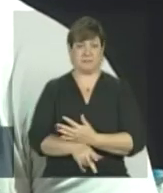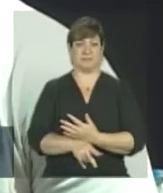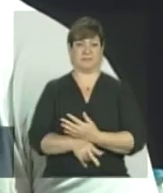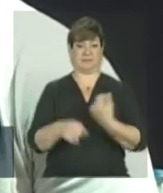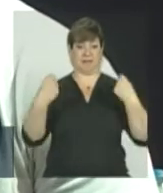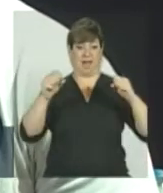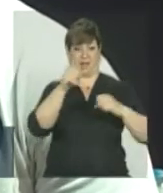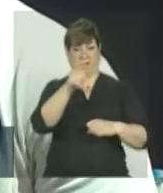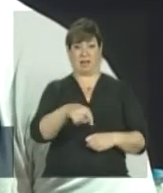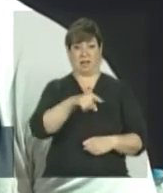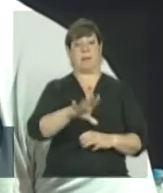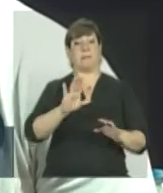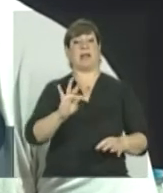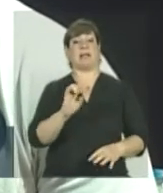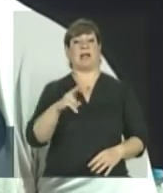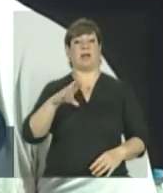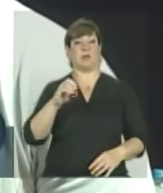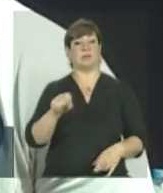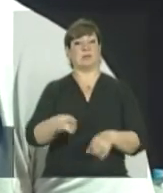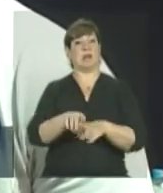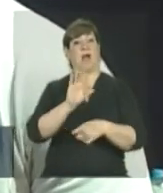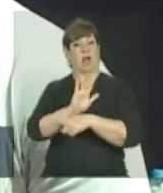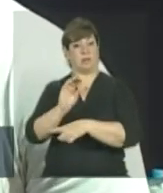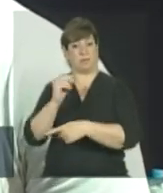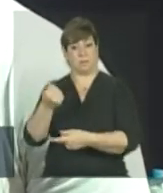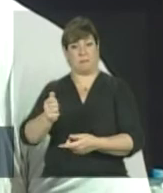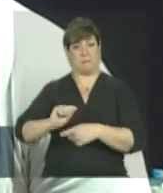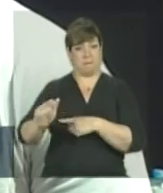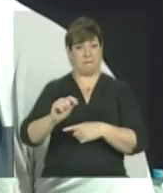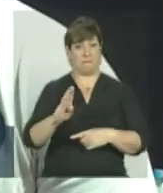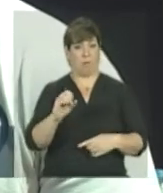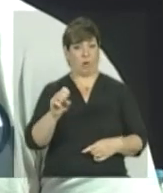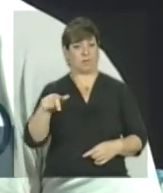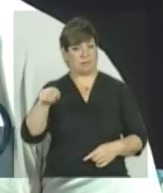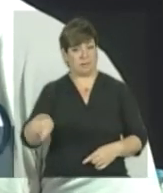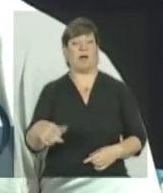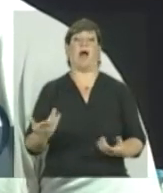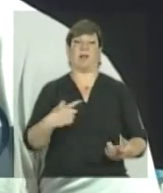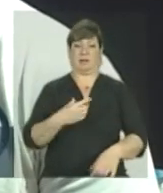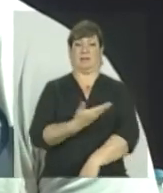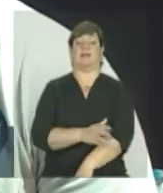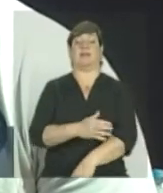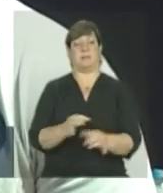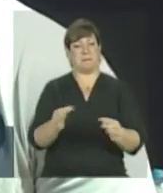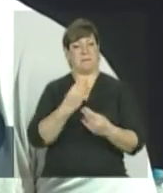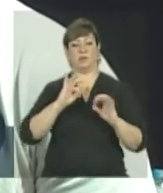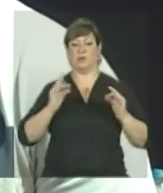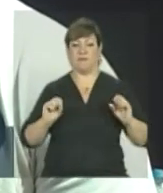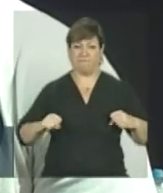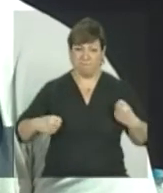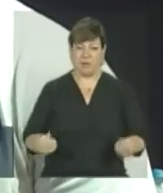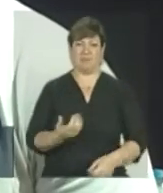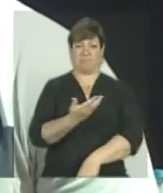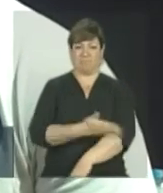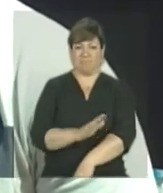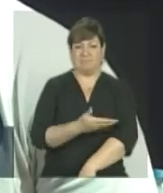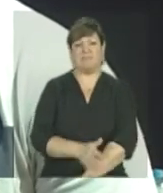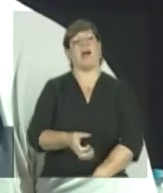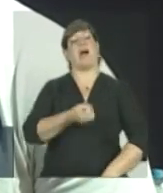do atleta, mas para os técnicos também, certamente você vai ter uma melhor preparação, porque todo mundo vai estar dedicado e